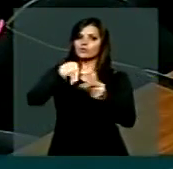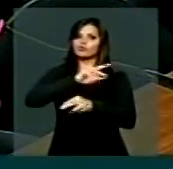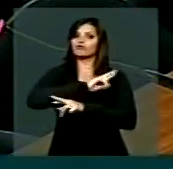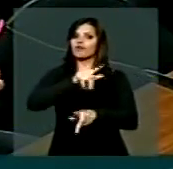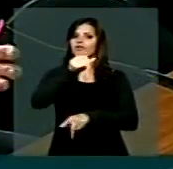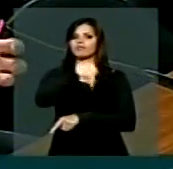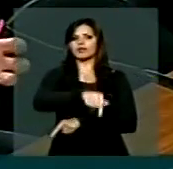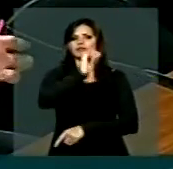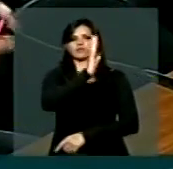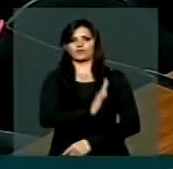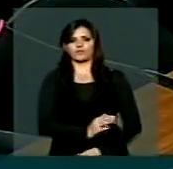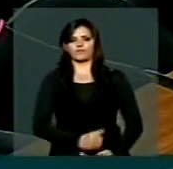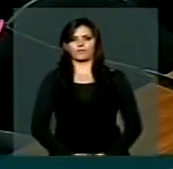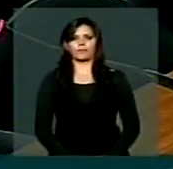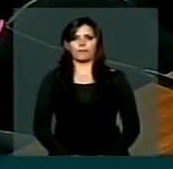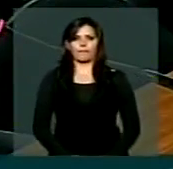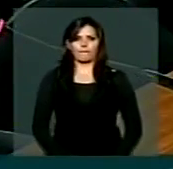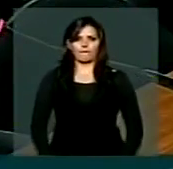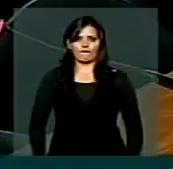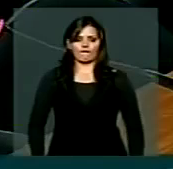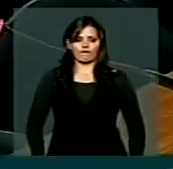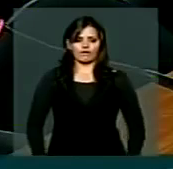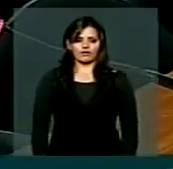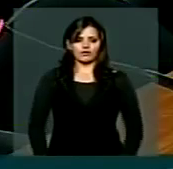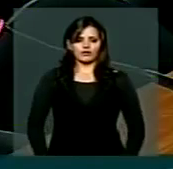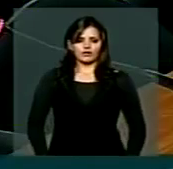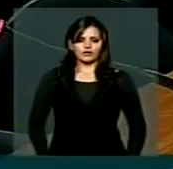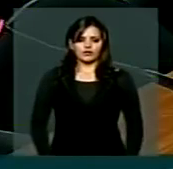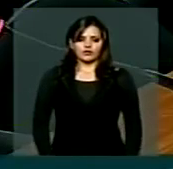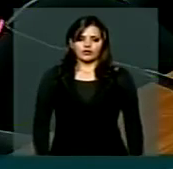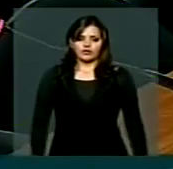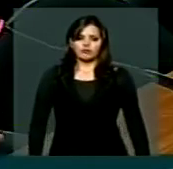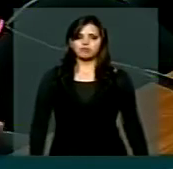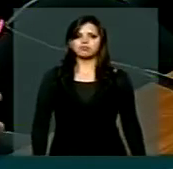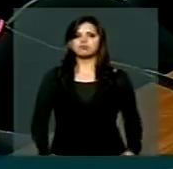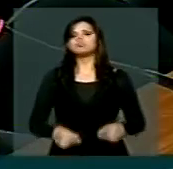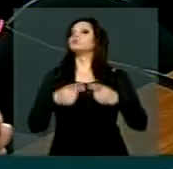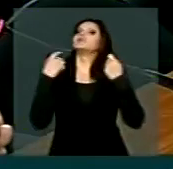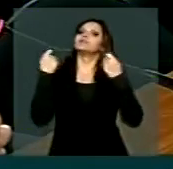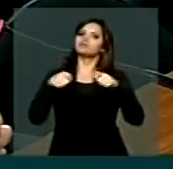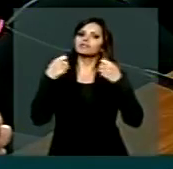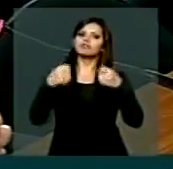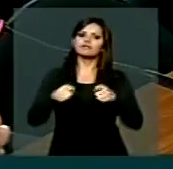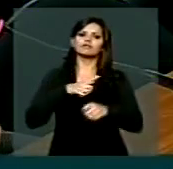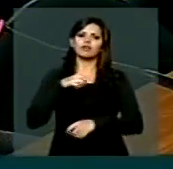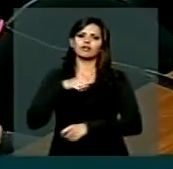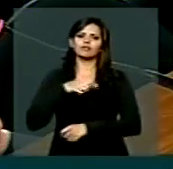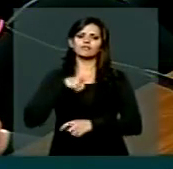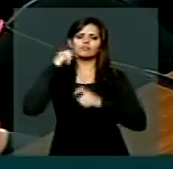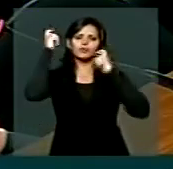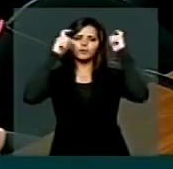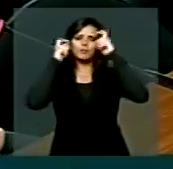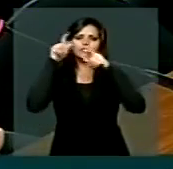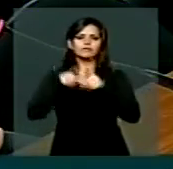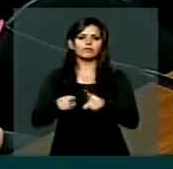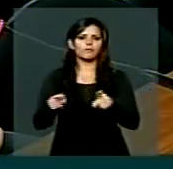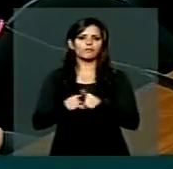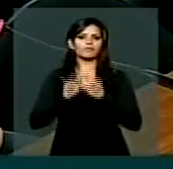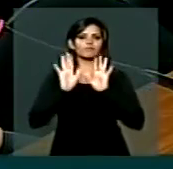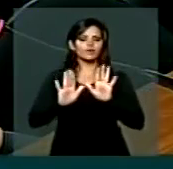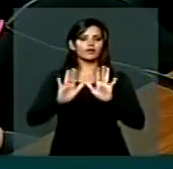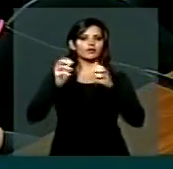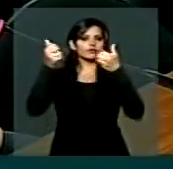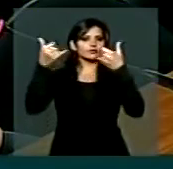E há, Otávio, meu caro deputado, uma demanda muito grande e preocupação. Você tem uma ideia,